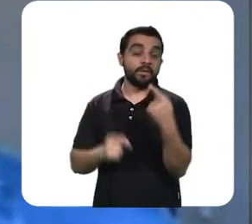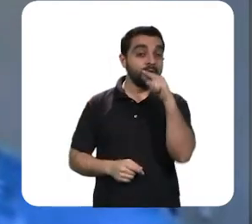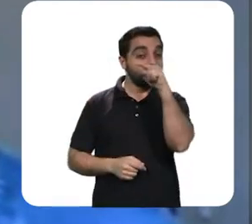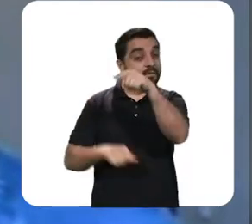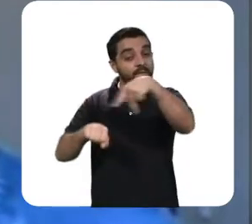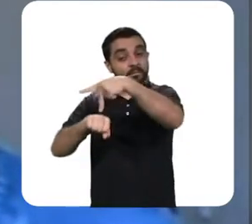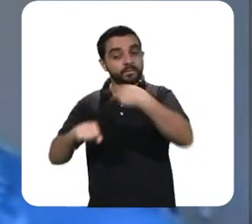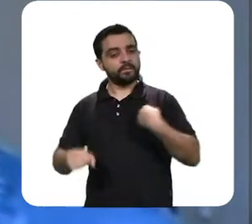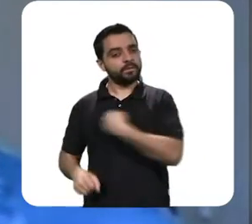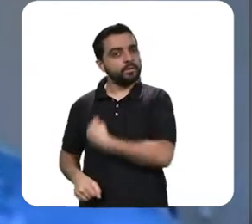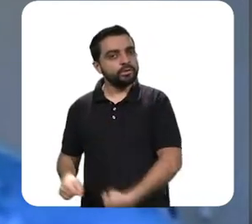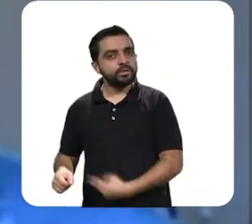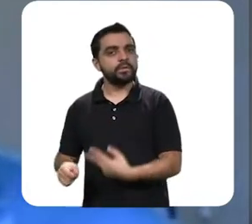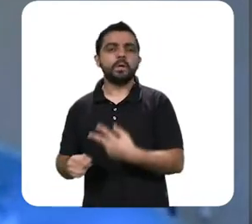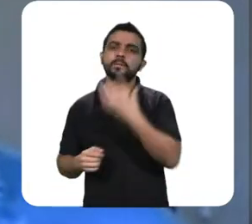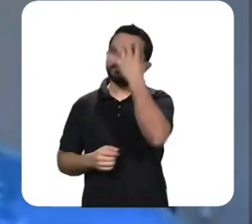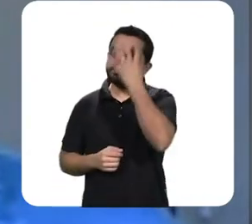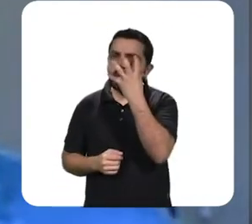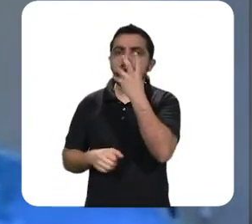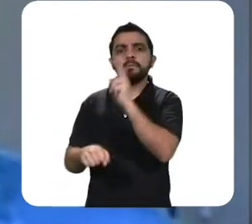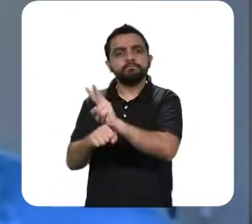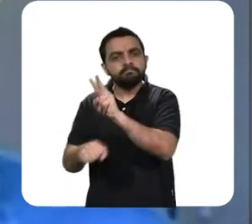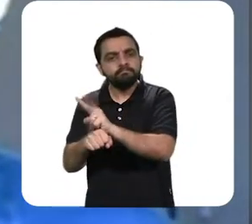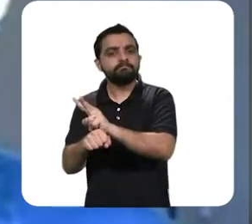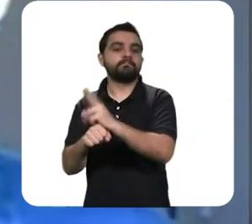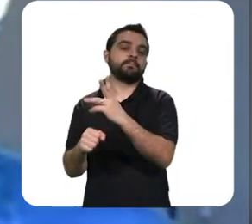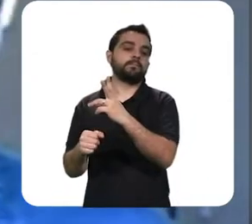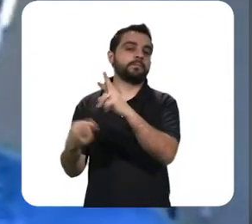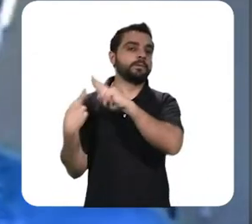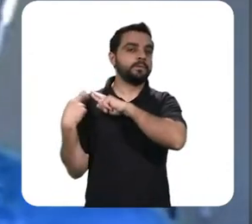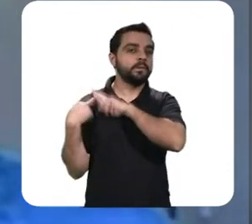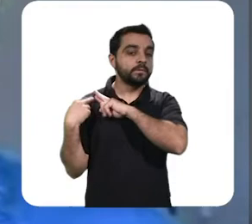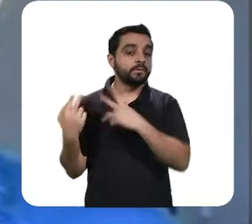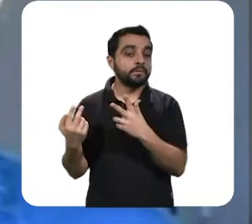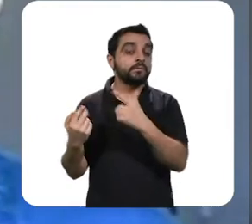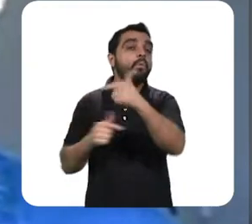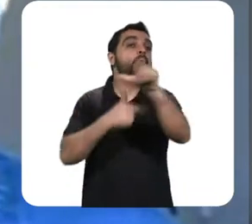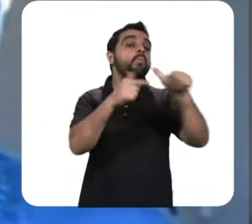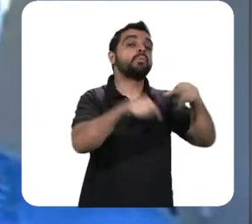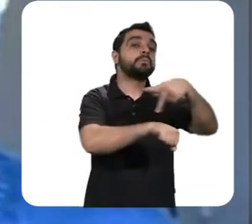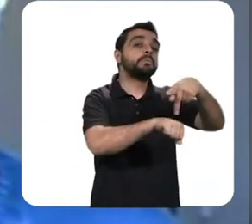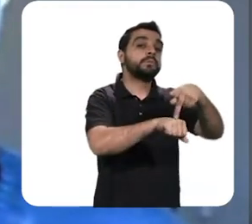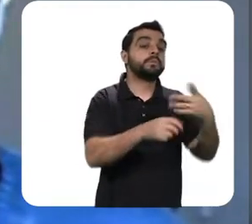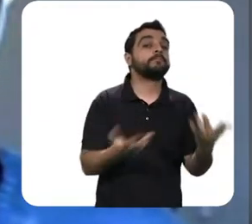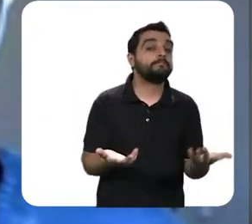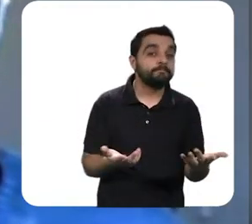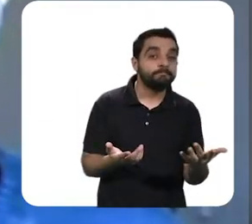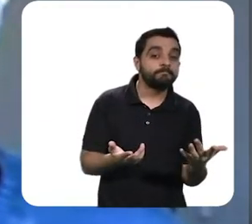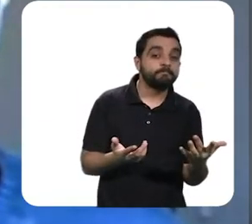China levou isso muito a sério, e continuou a gente em quatro meses. Então,